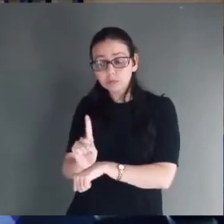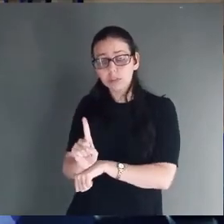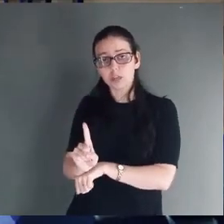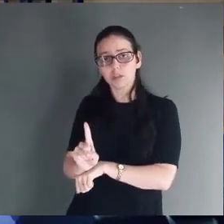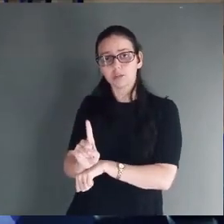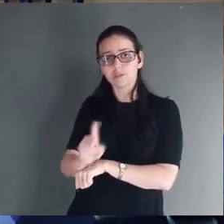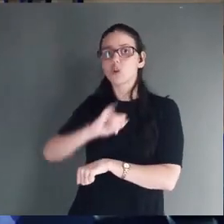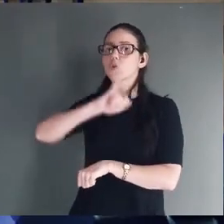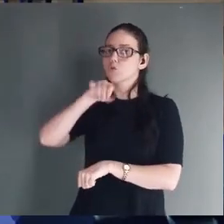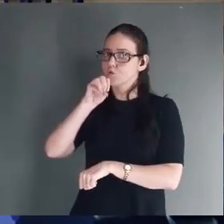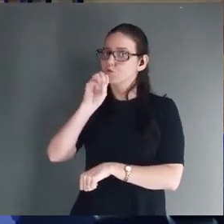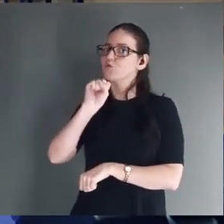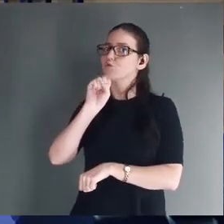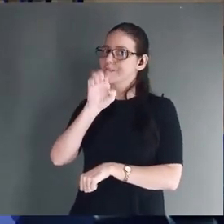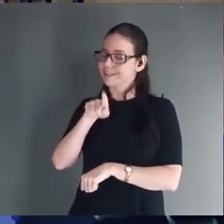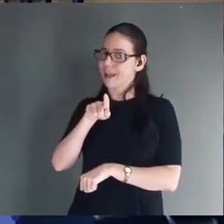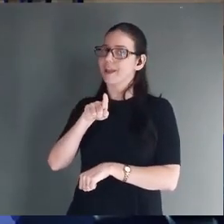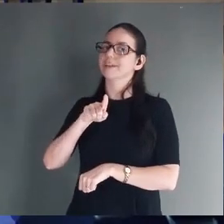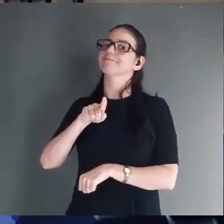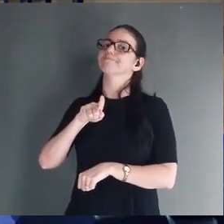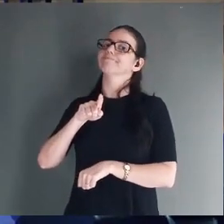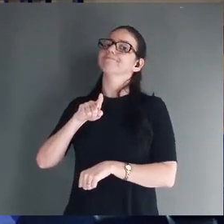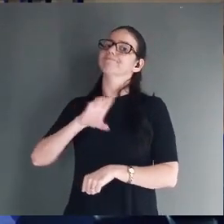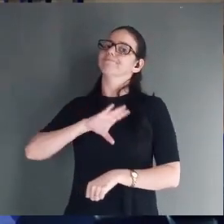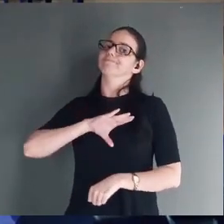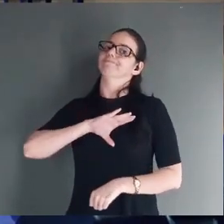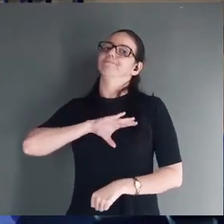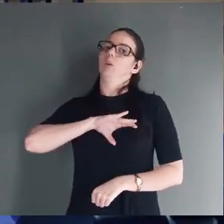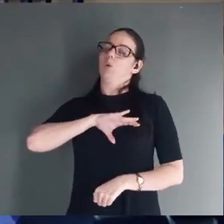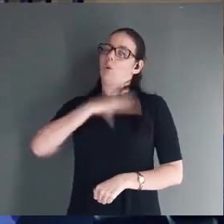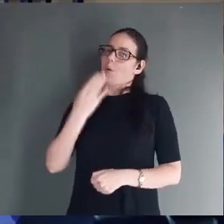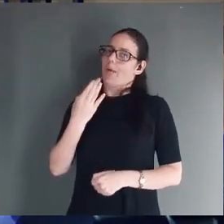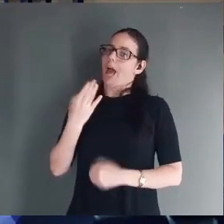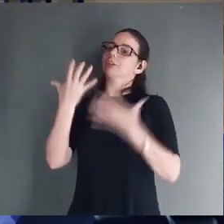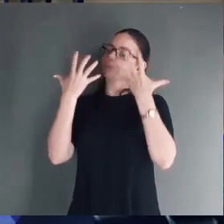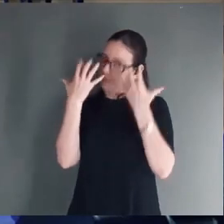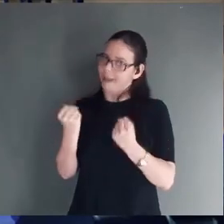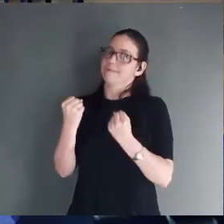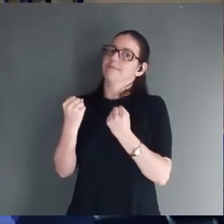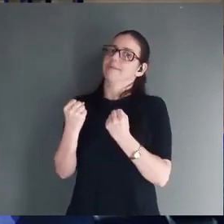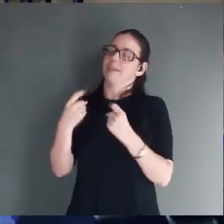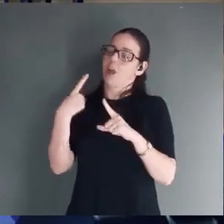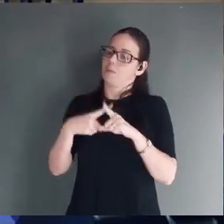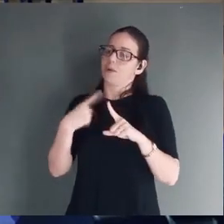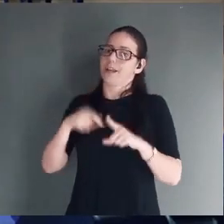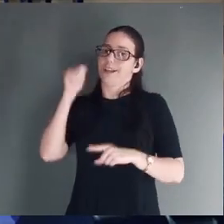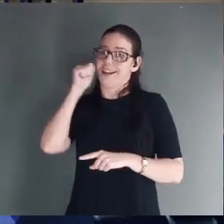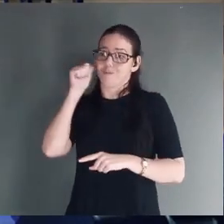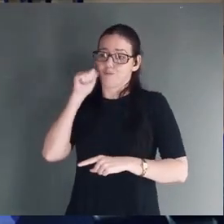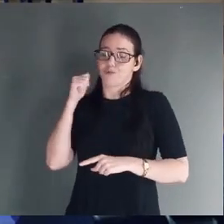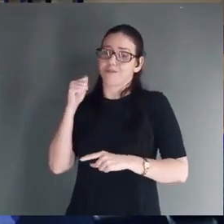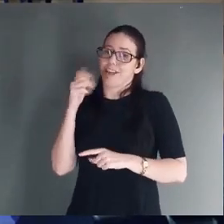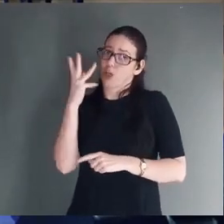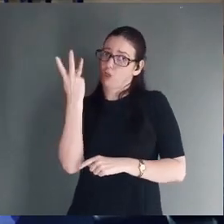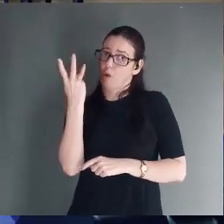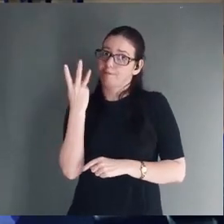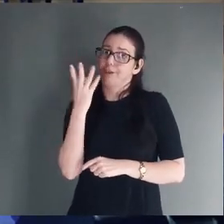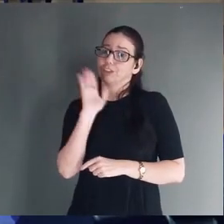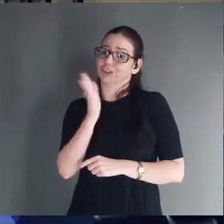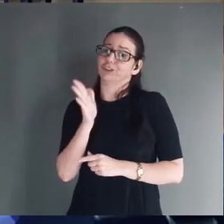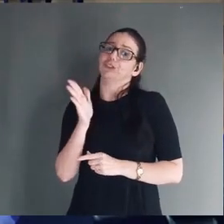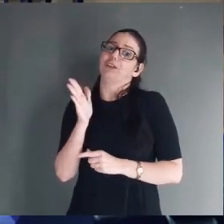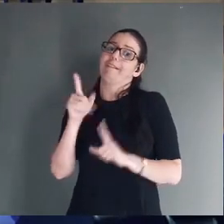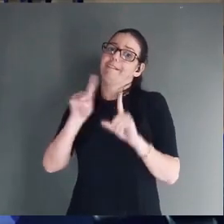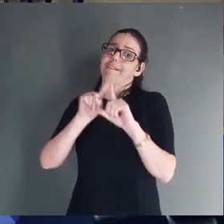teve que ser muito corajoso, e muito homem, para assumir aquela situação. E então, chega